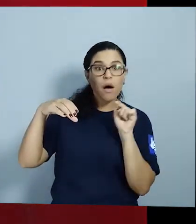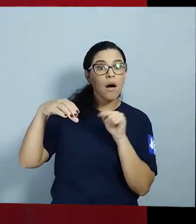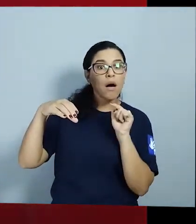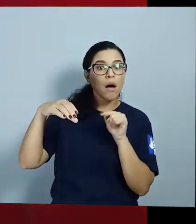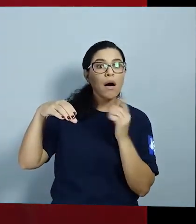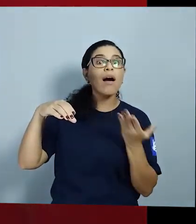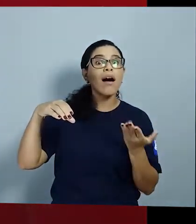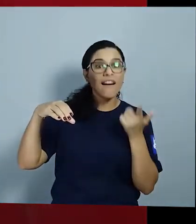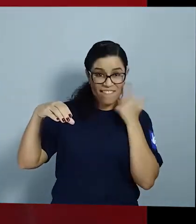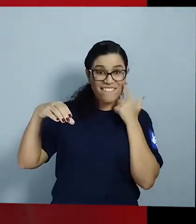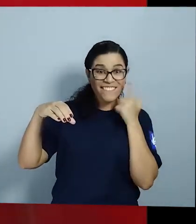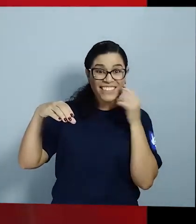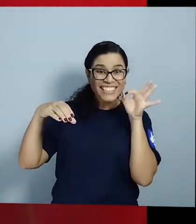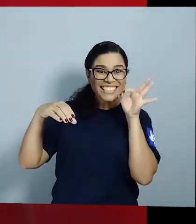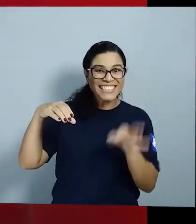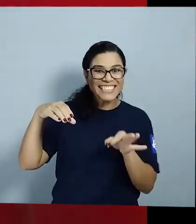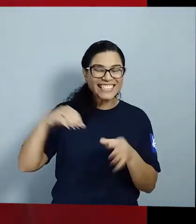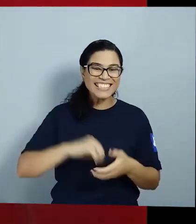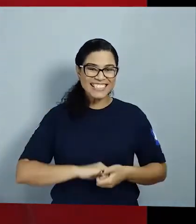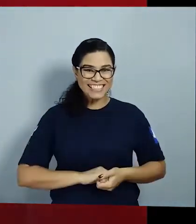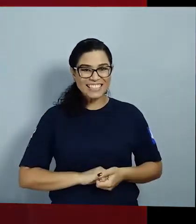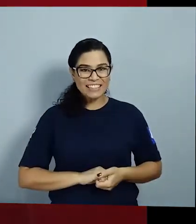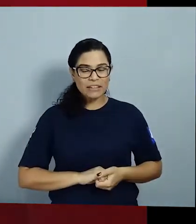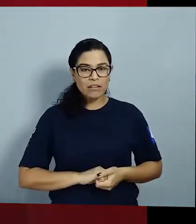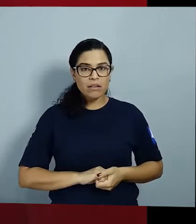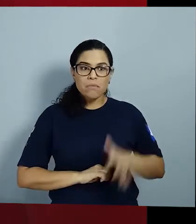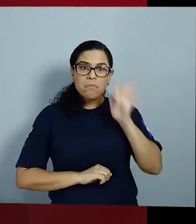borboleta fez o casulo Viram só?